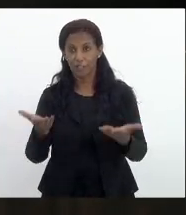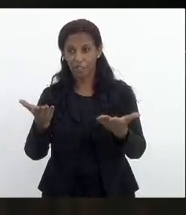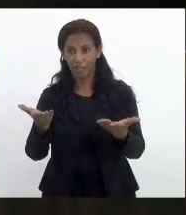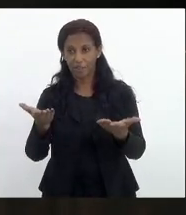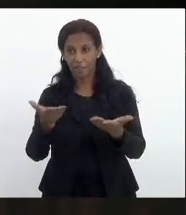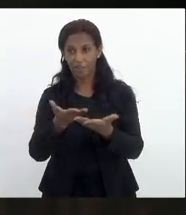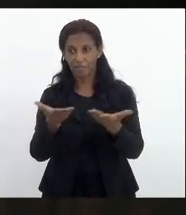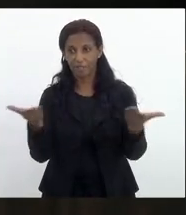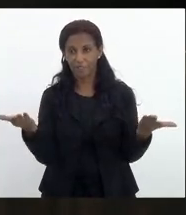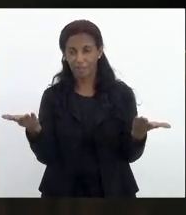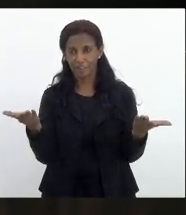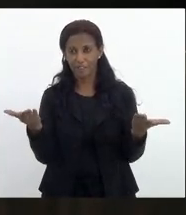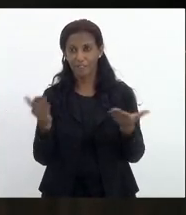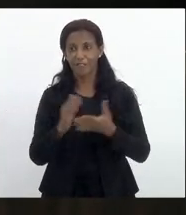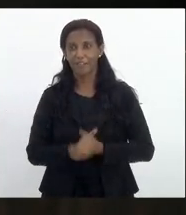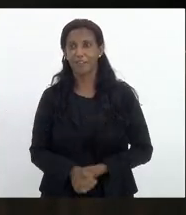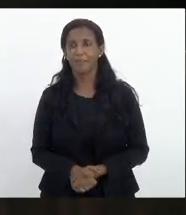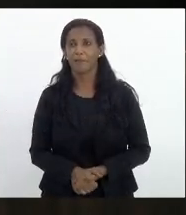com a